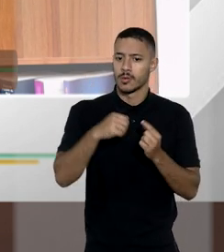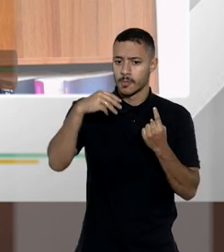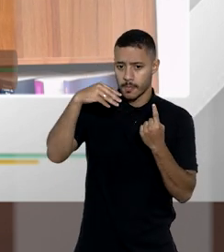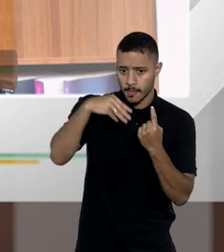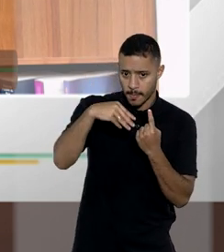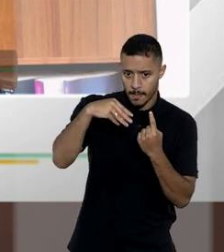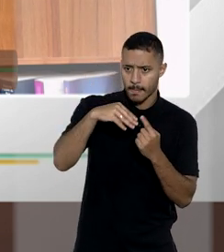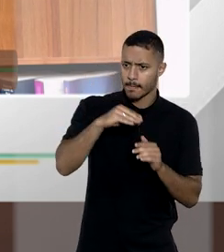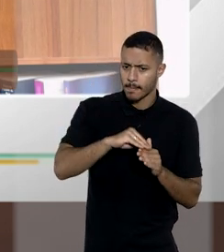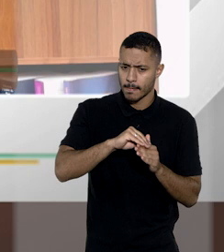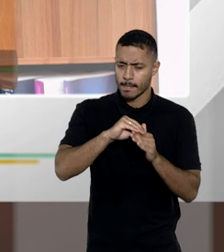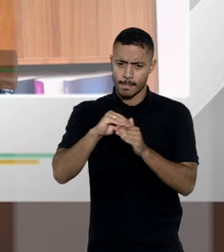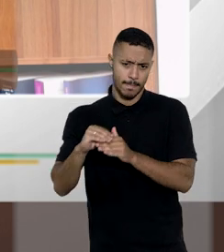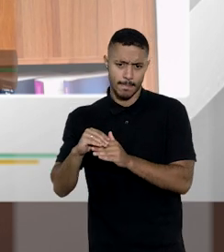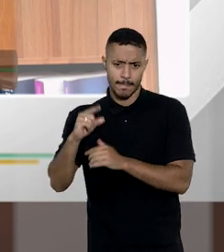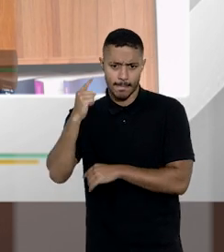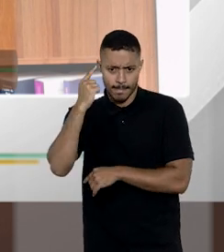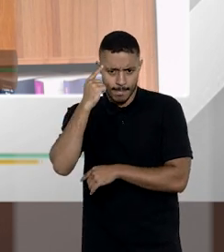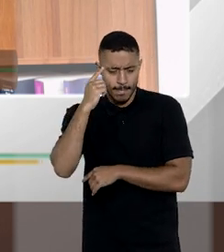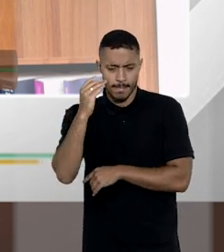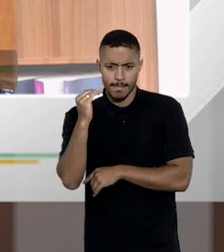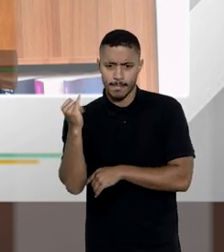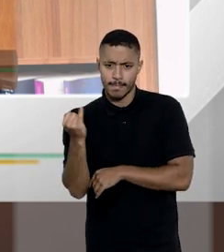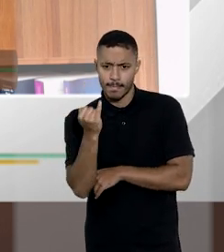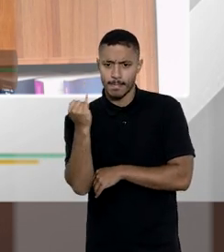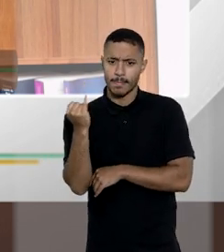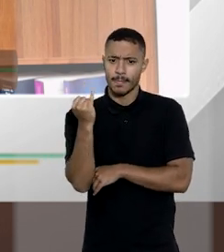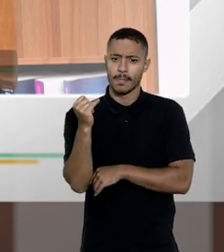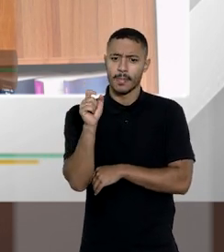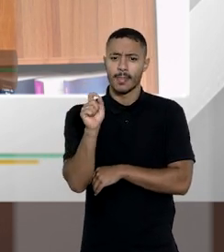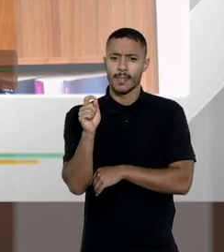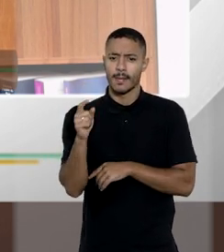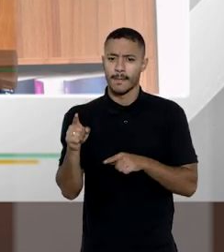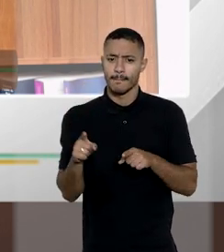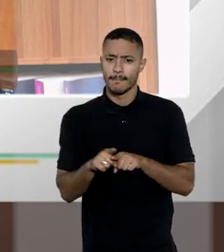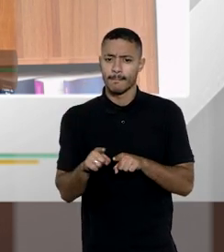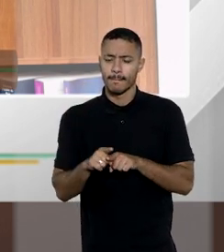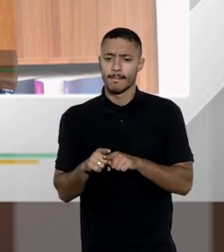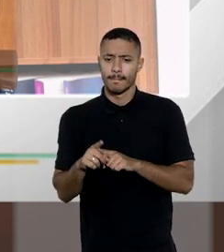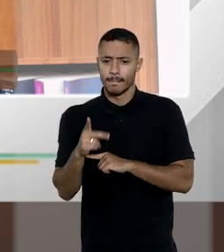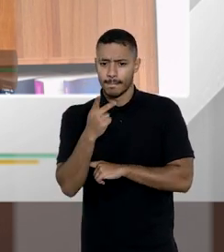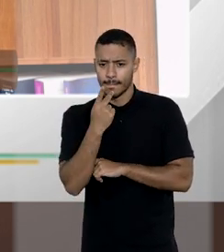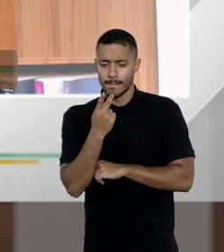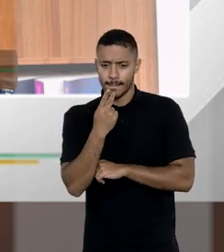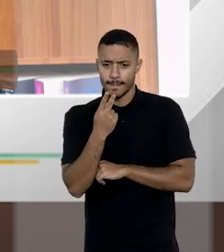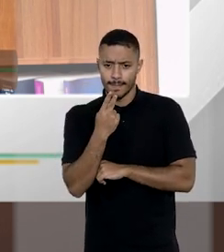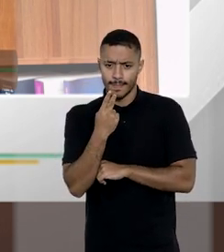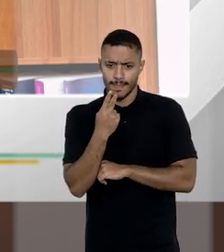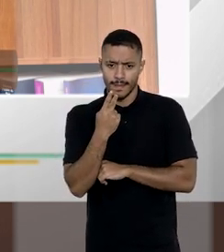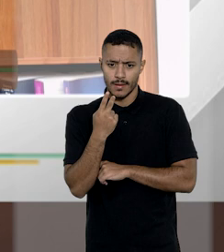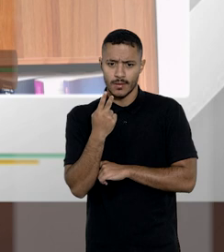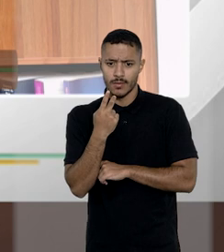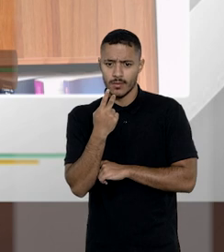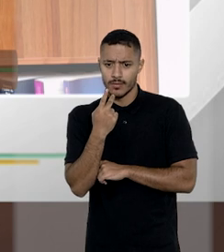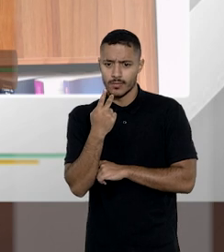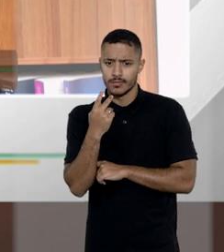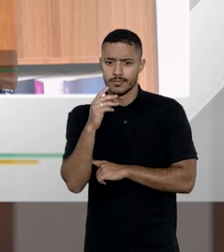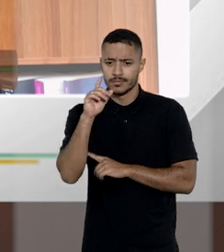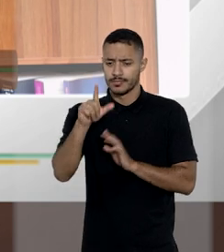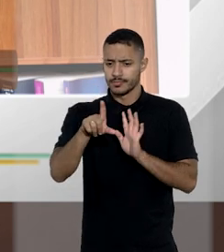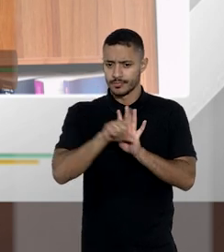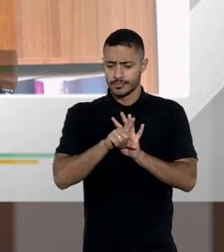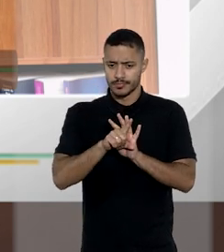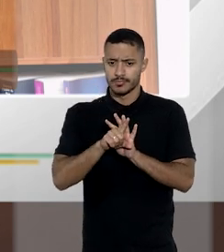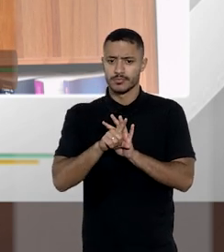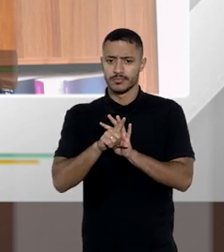a ministra Nancy traz uma questão muito interessante que é até mesmo contextualizando um código